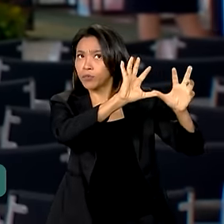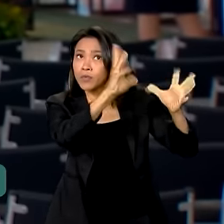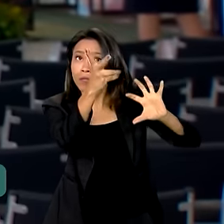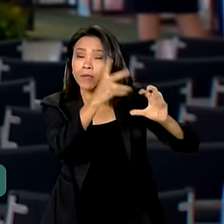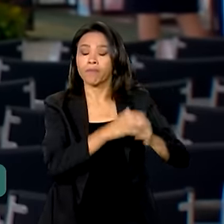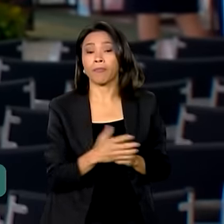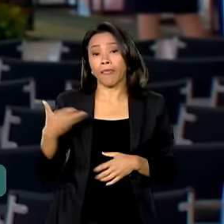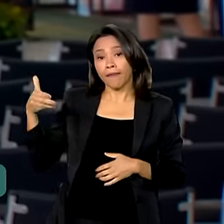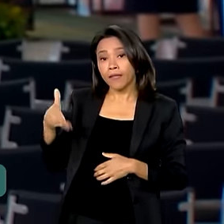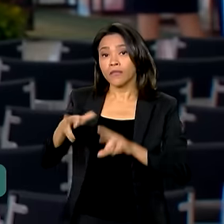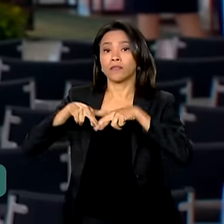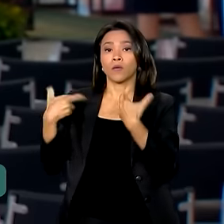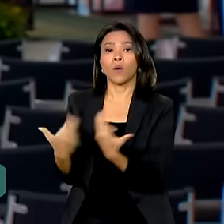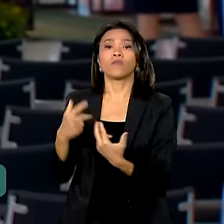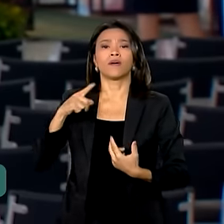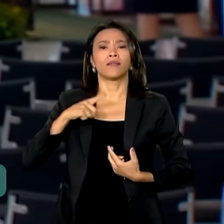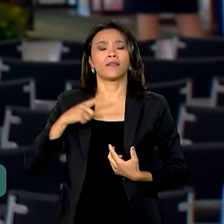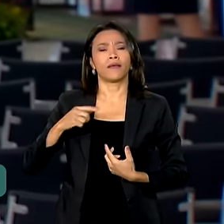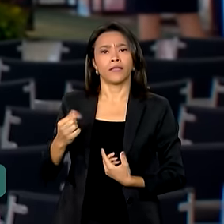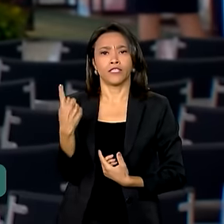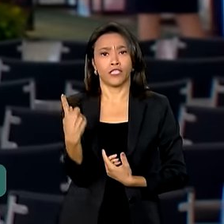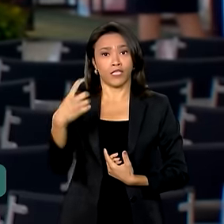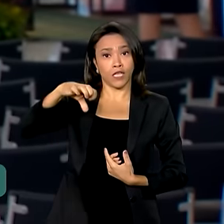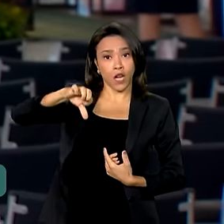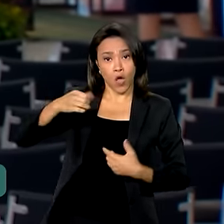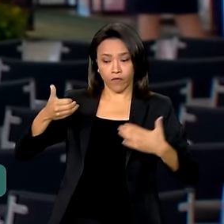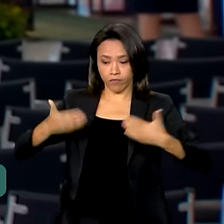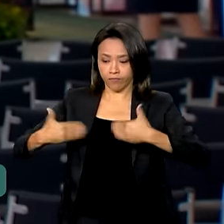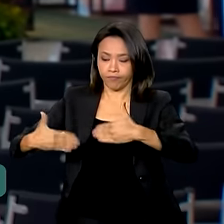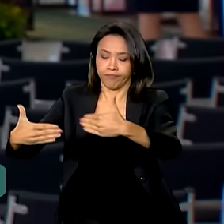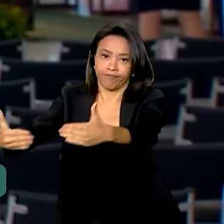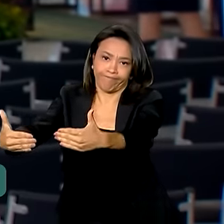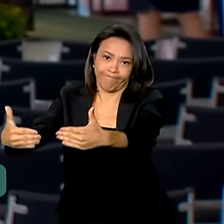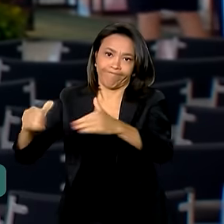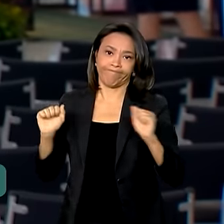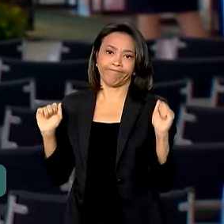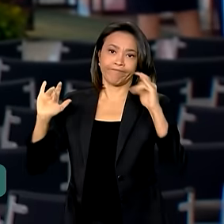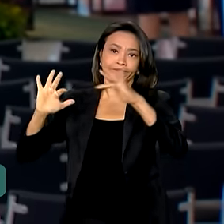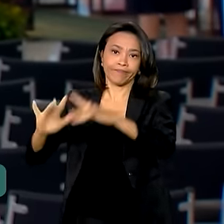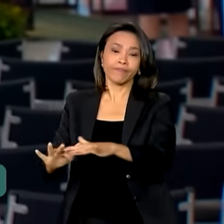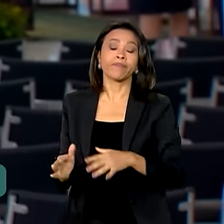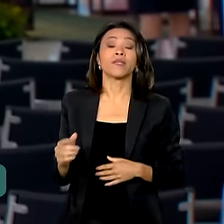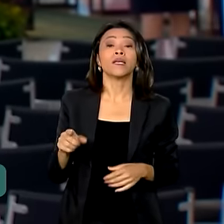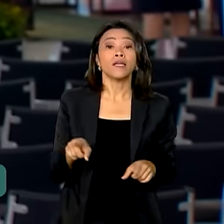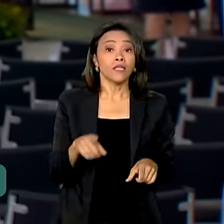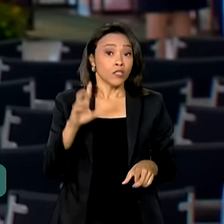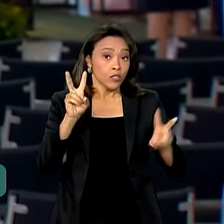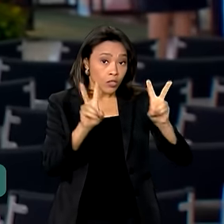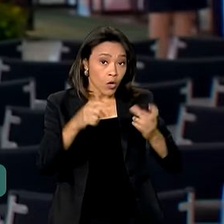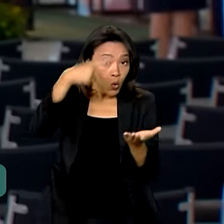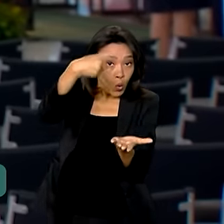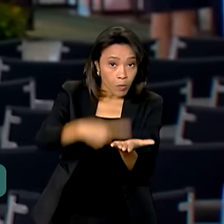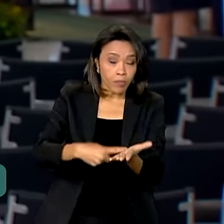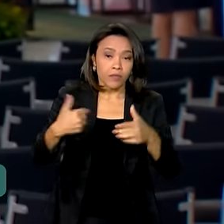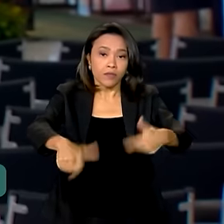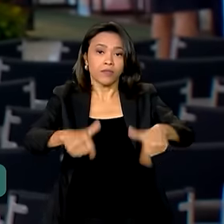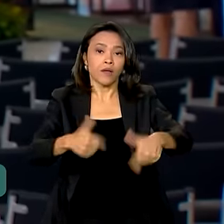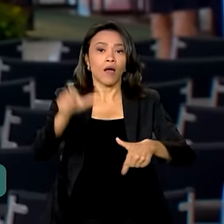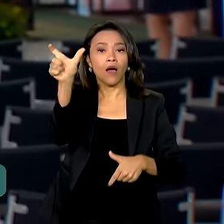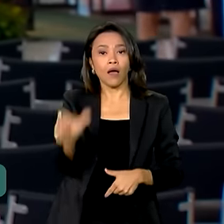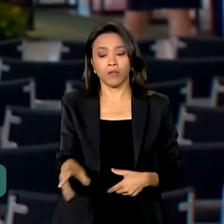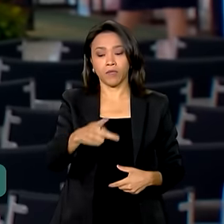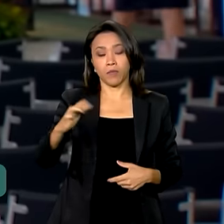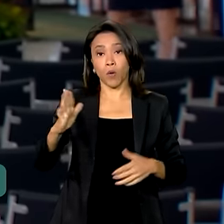encontro vai reunir representantes de 19 ministérios. E ainda falando da agenda do presidente Lula, hoje à tarde